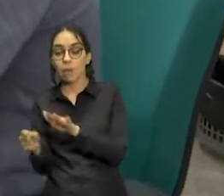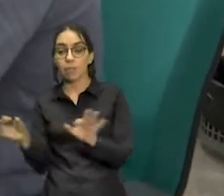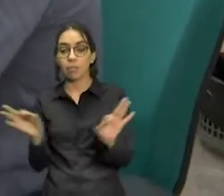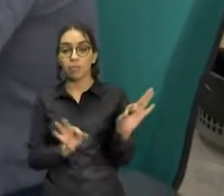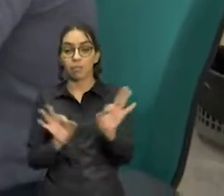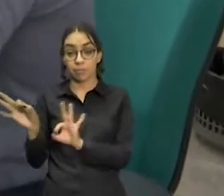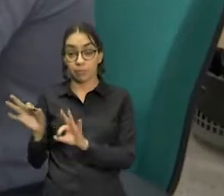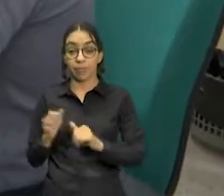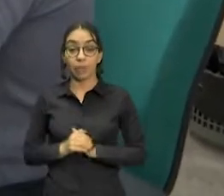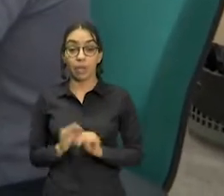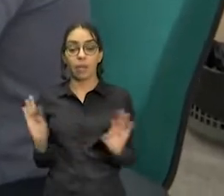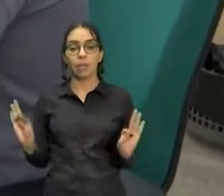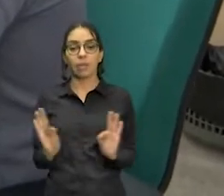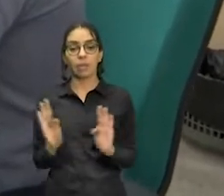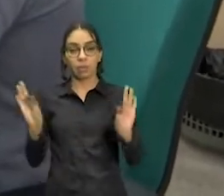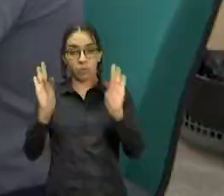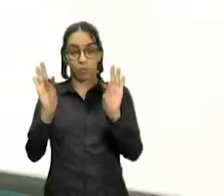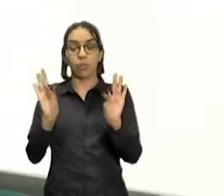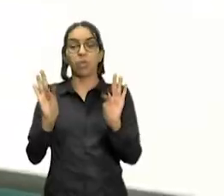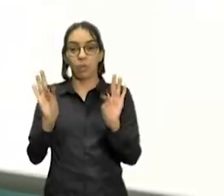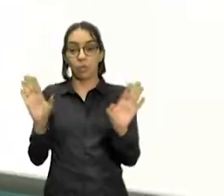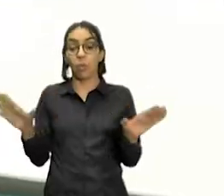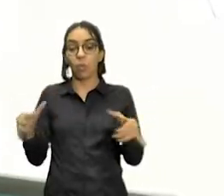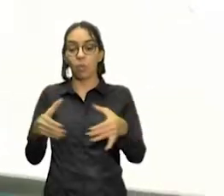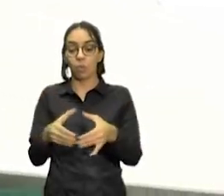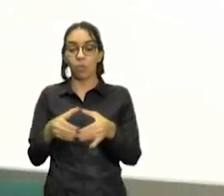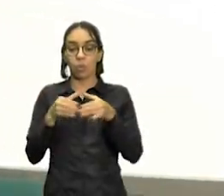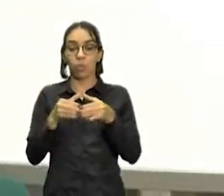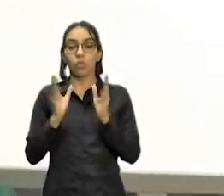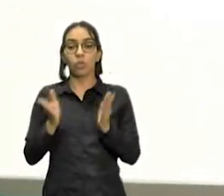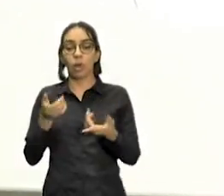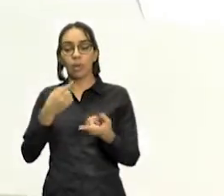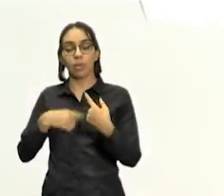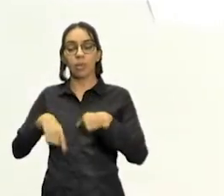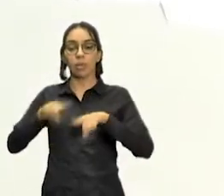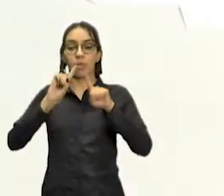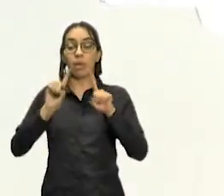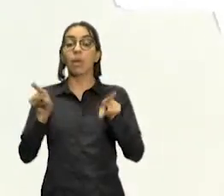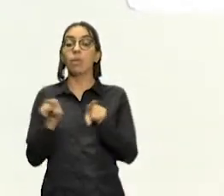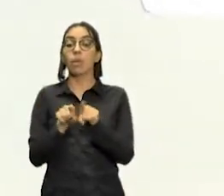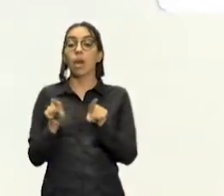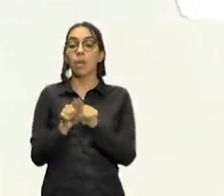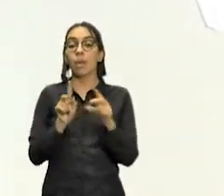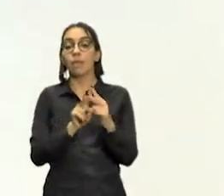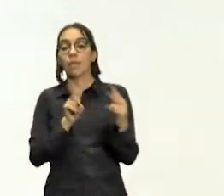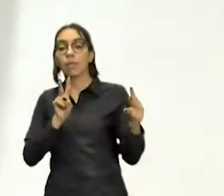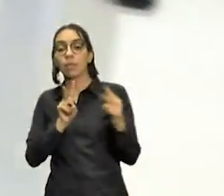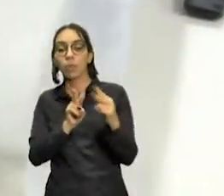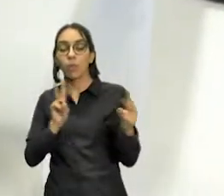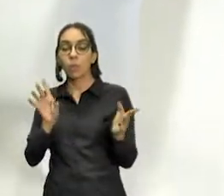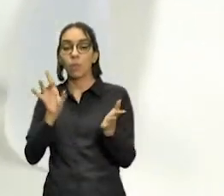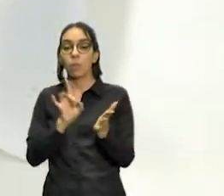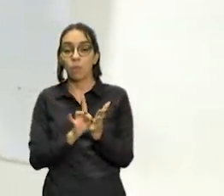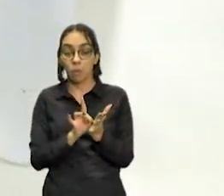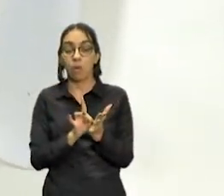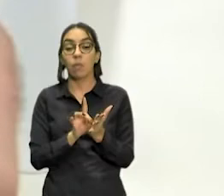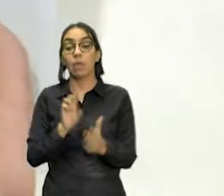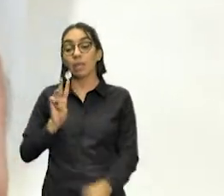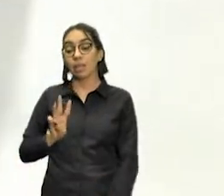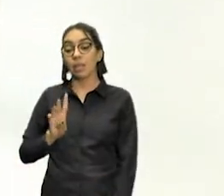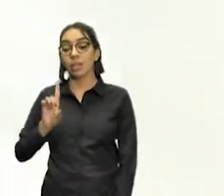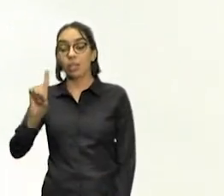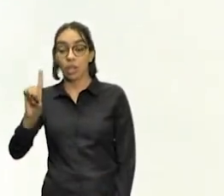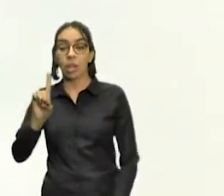tecnologias, o centro vem desenvolvendo o uso de realidade virtual, realidade aumentada e 3D para